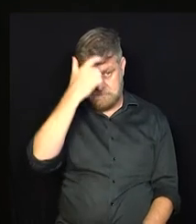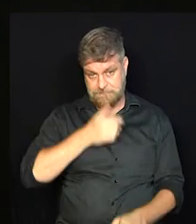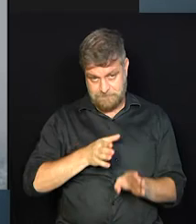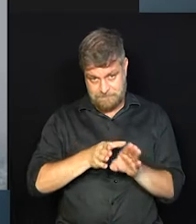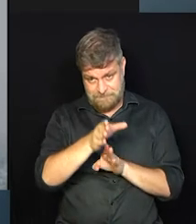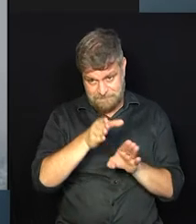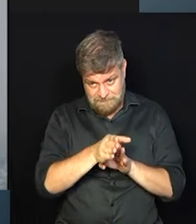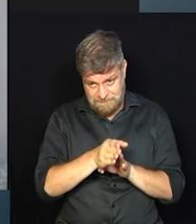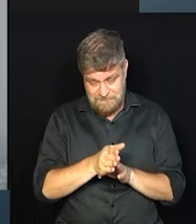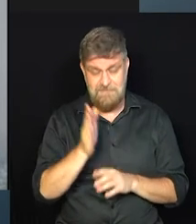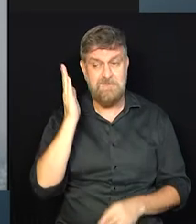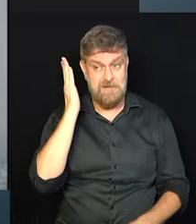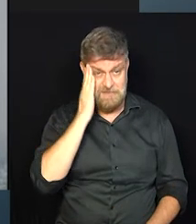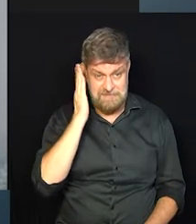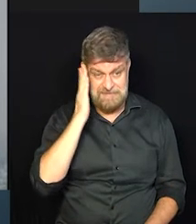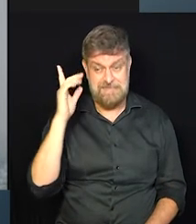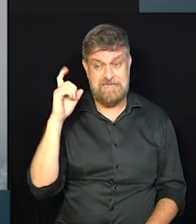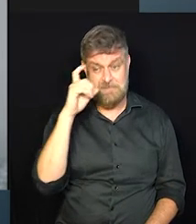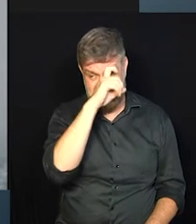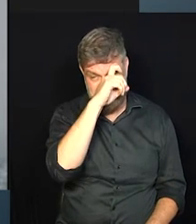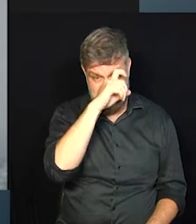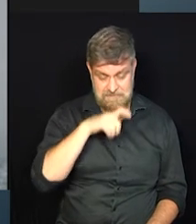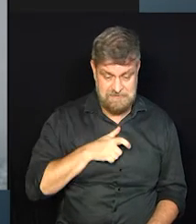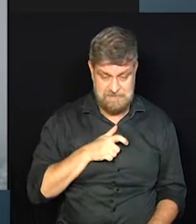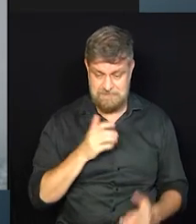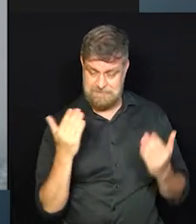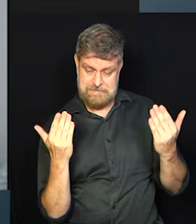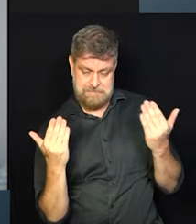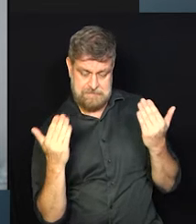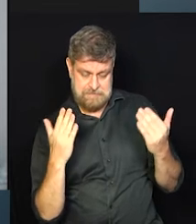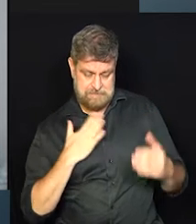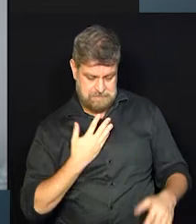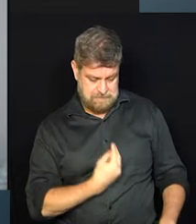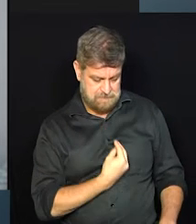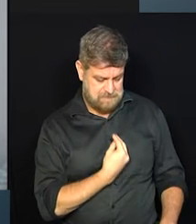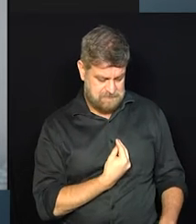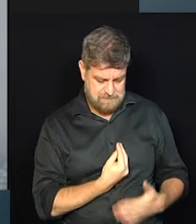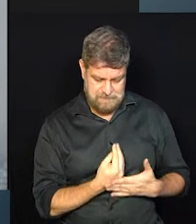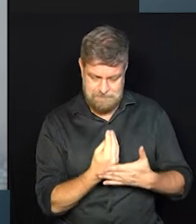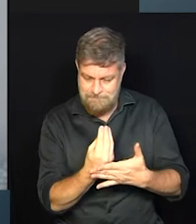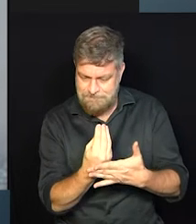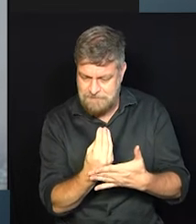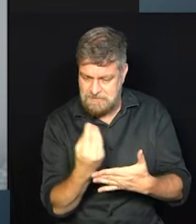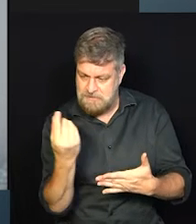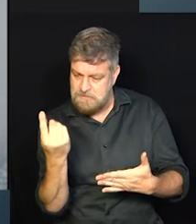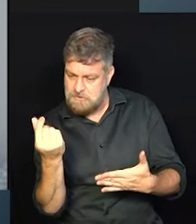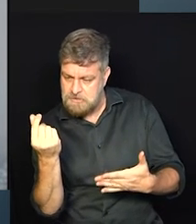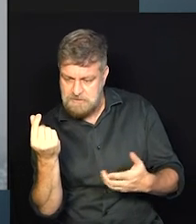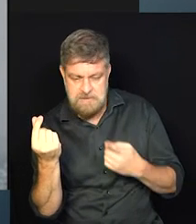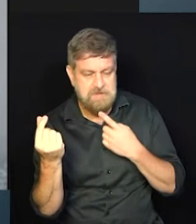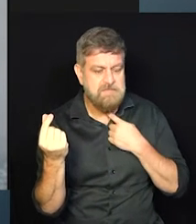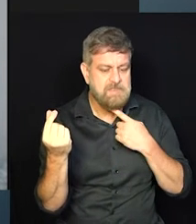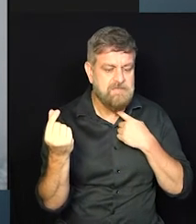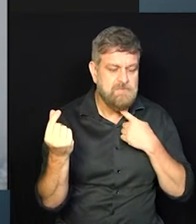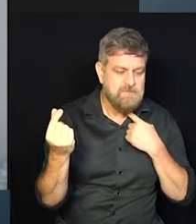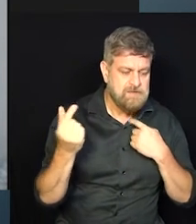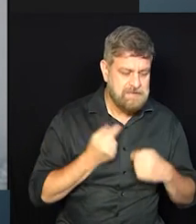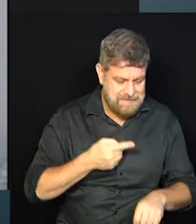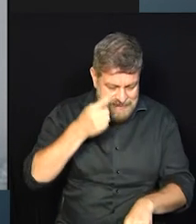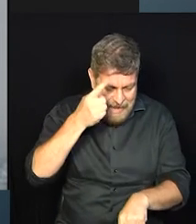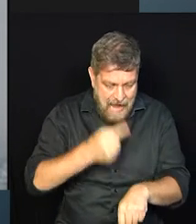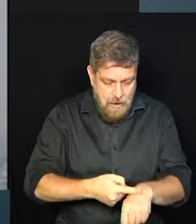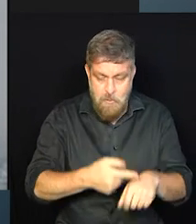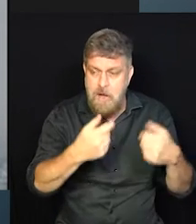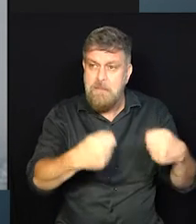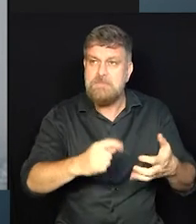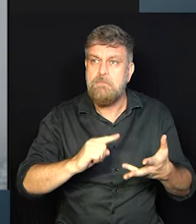Olha, eu sei que é muito difícil. A gente ponderar, assim, a nossa realidade financeira, ponderar os nossos desejos, as necessidades do